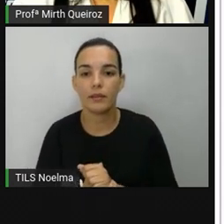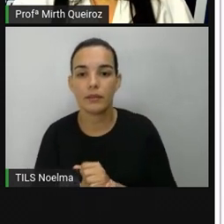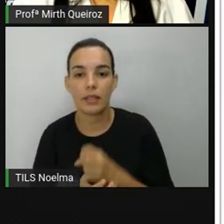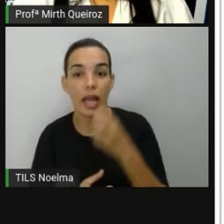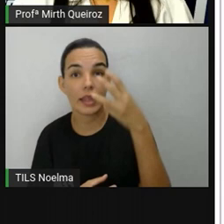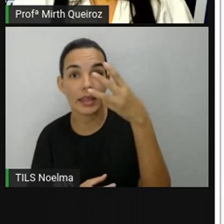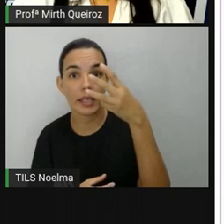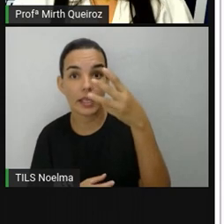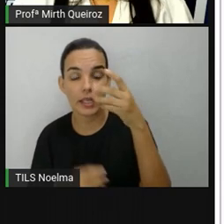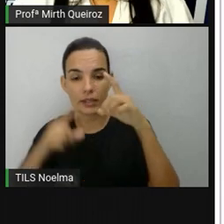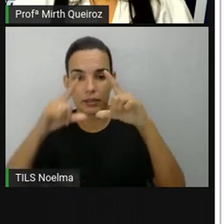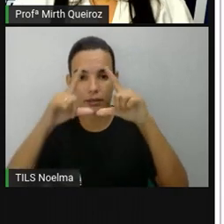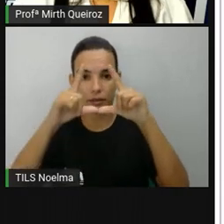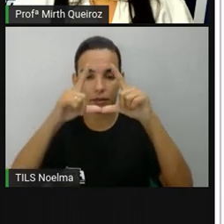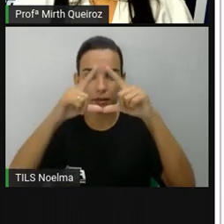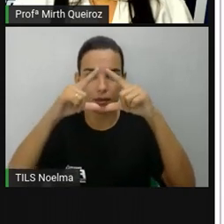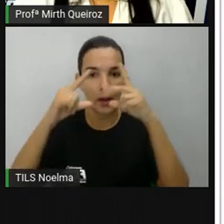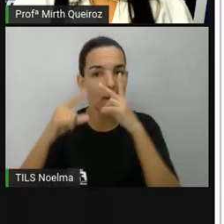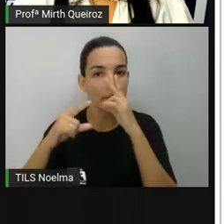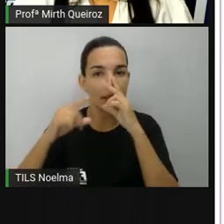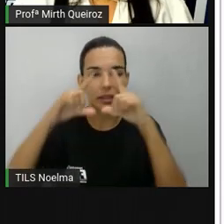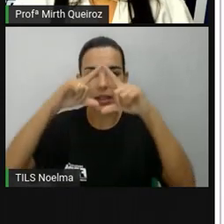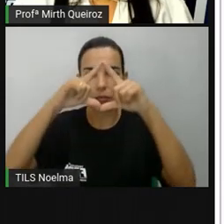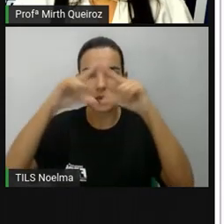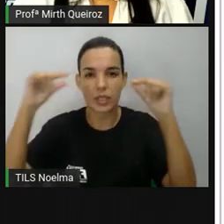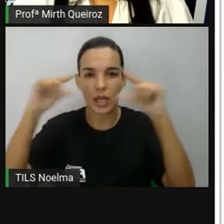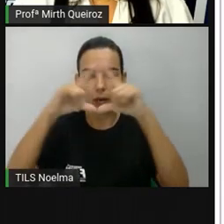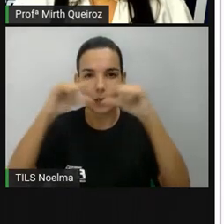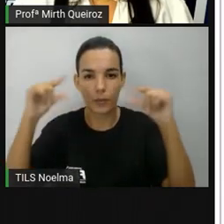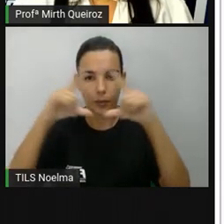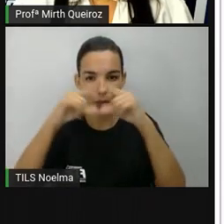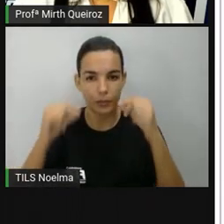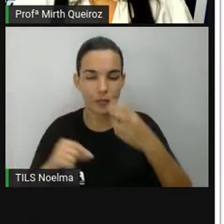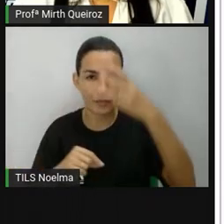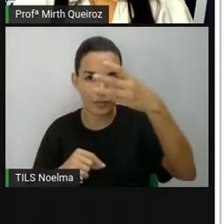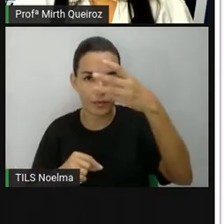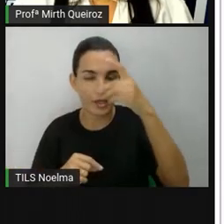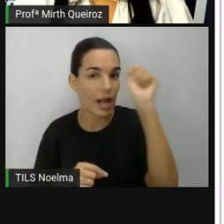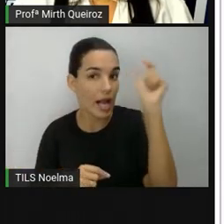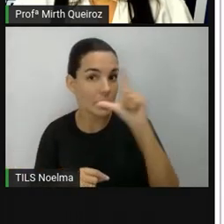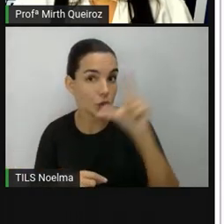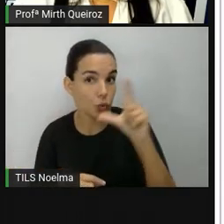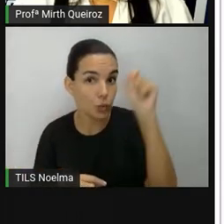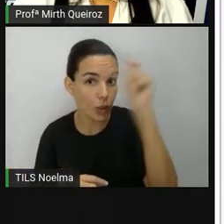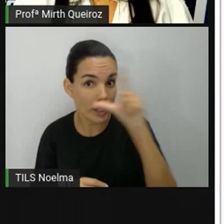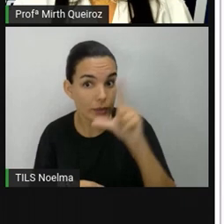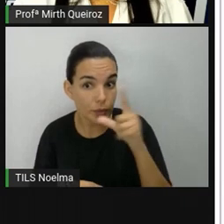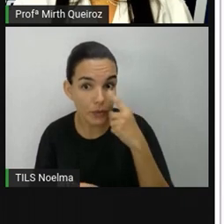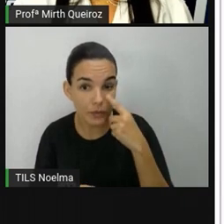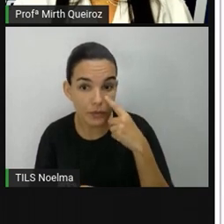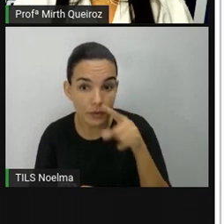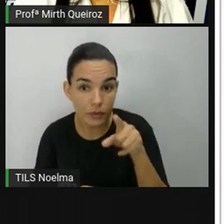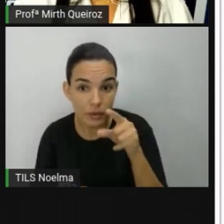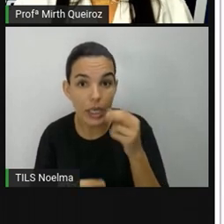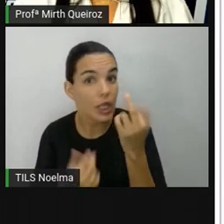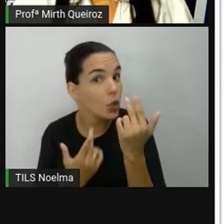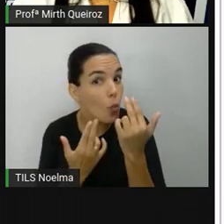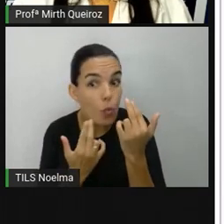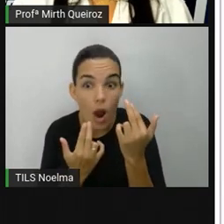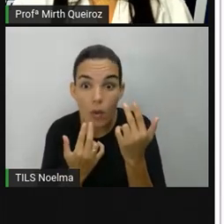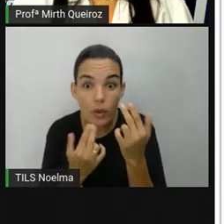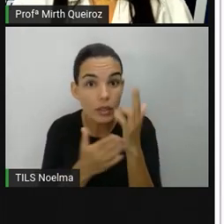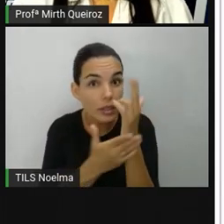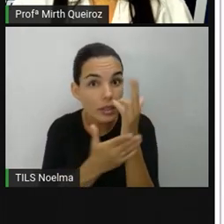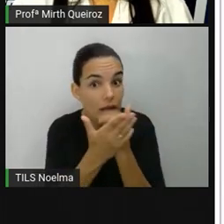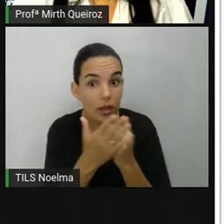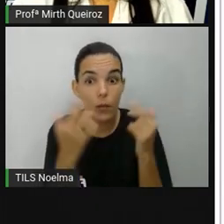Três hidroaviões, que são esses três quadradinhos aí juntos, nesse mesmo formato.